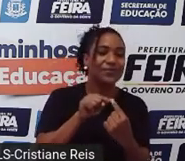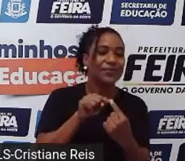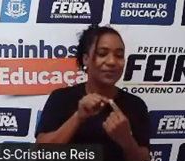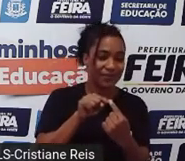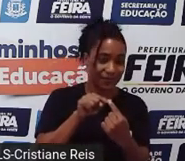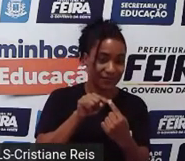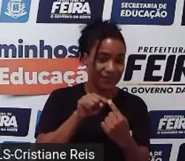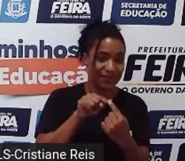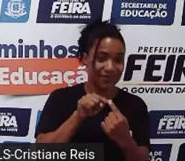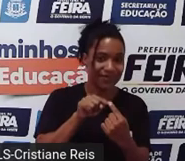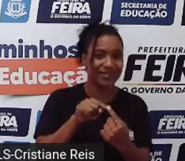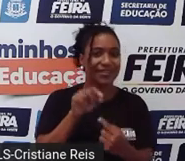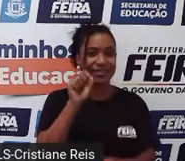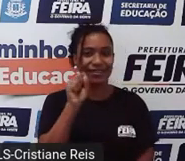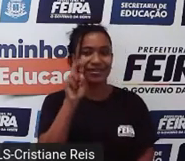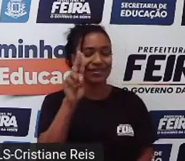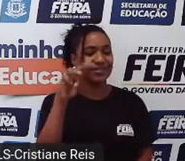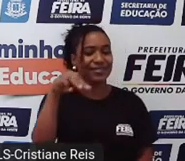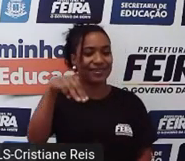do ano? Summer.